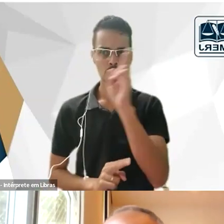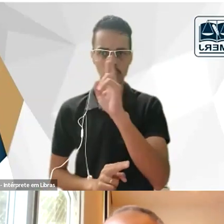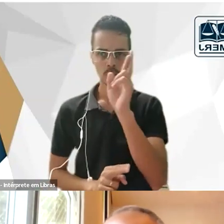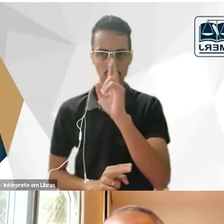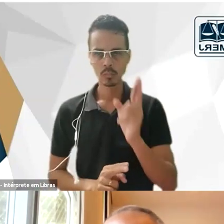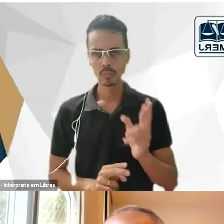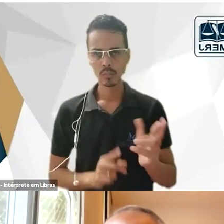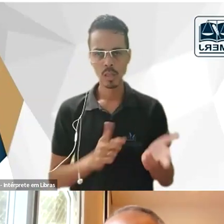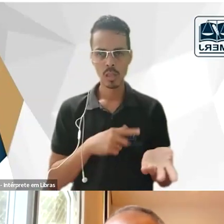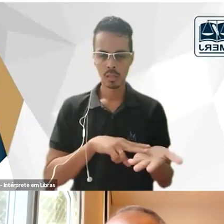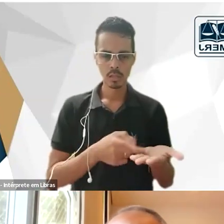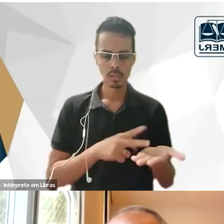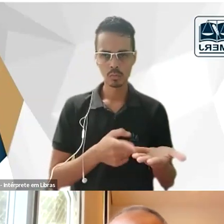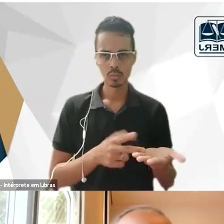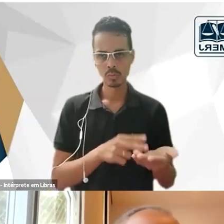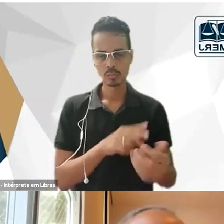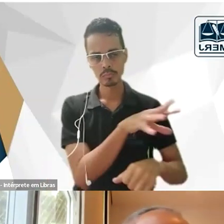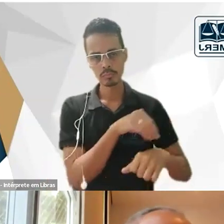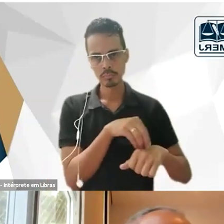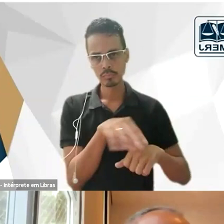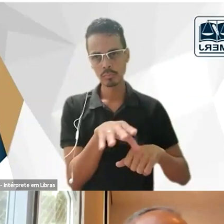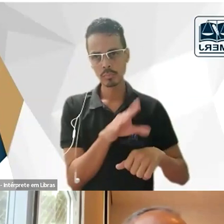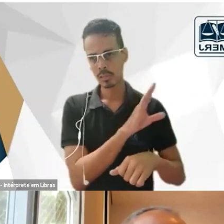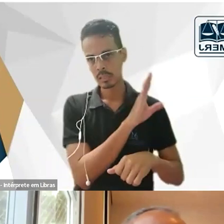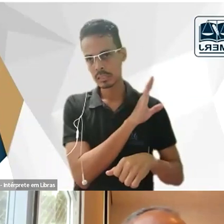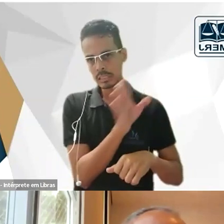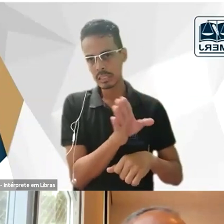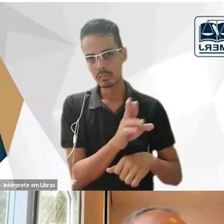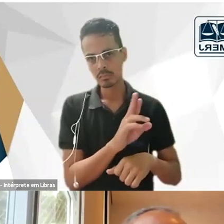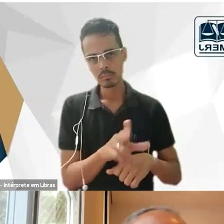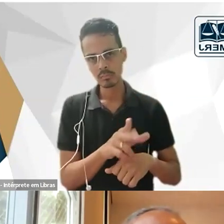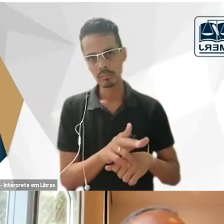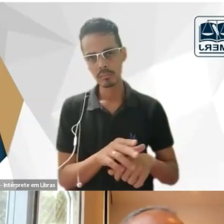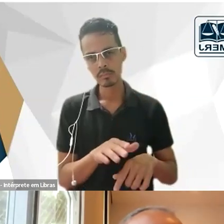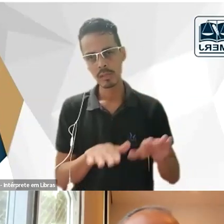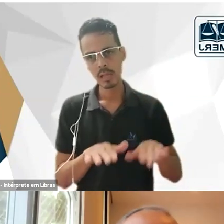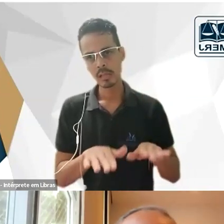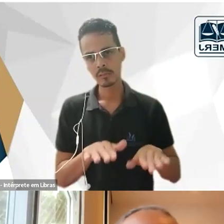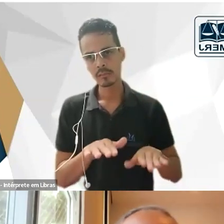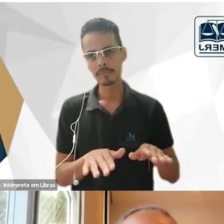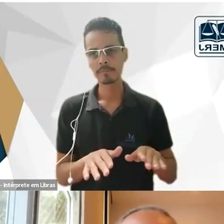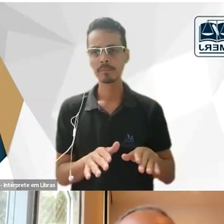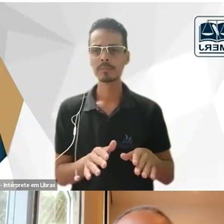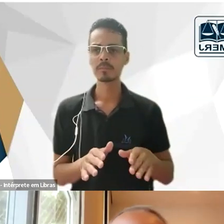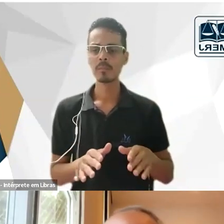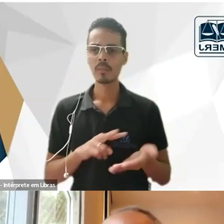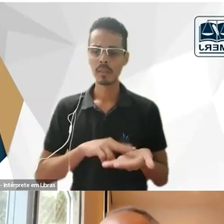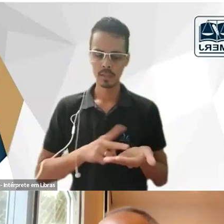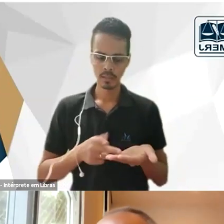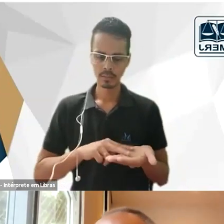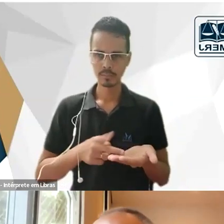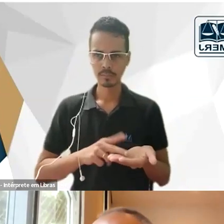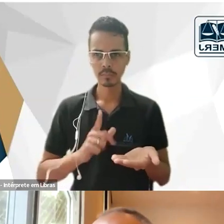traduções diretas da língua então acredito que isso daí muitas vezes a gente através da tradução a gente tem uma